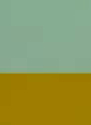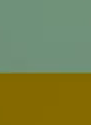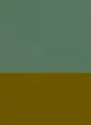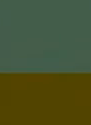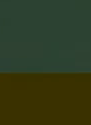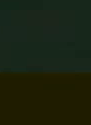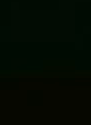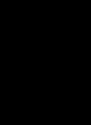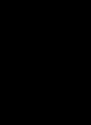Paralimpíada. ...